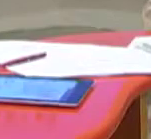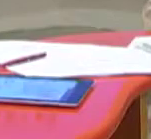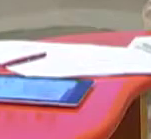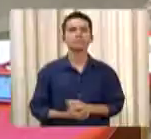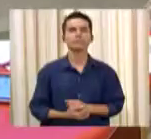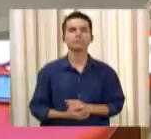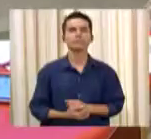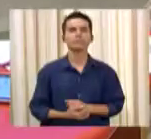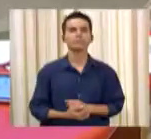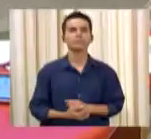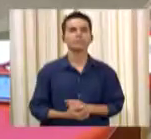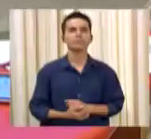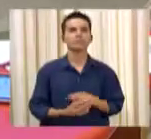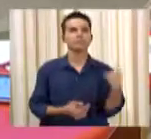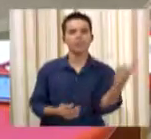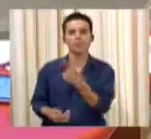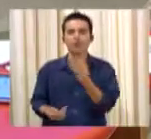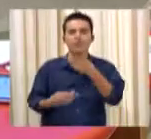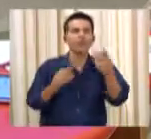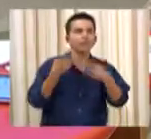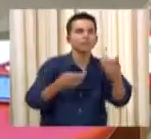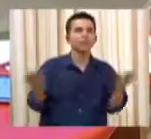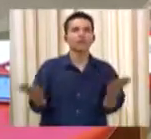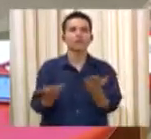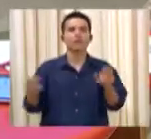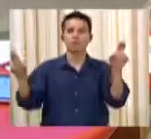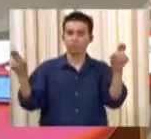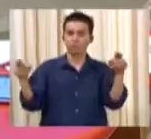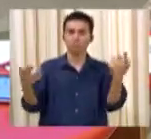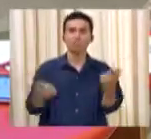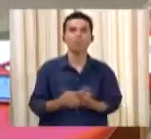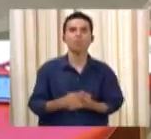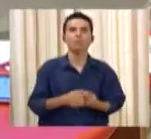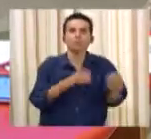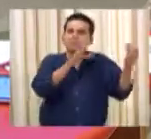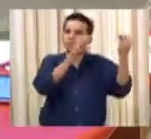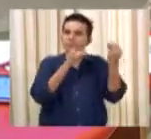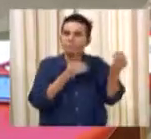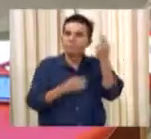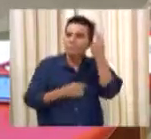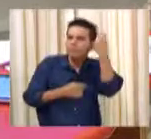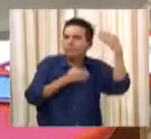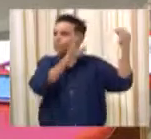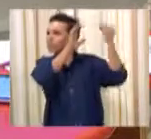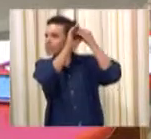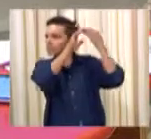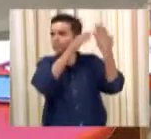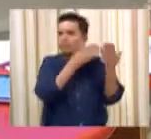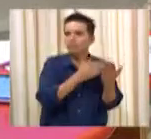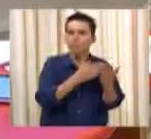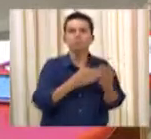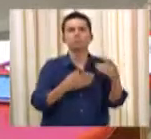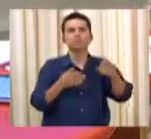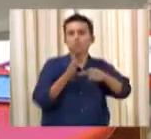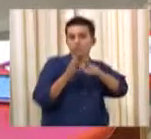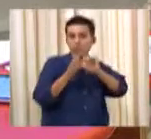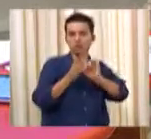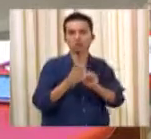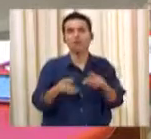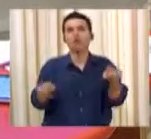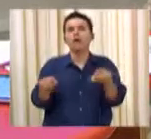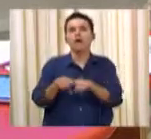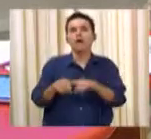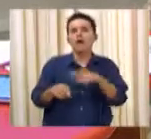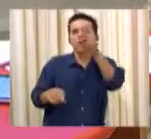O que nós falamos aqui sobre o implante coclear no bloco anterior. E para quem quiser saber, o Hospital das